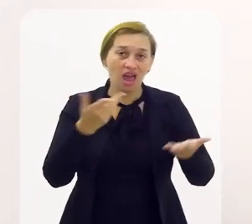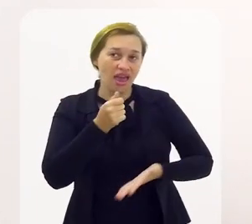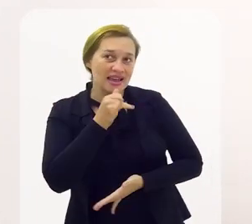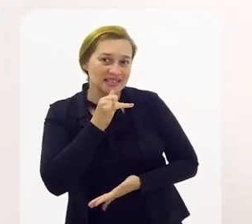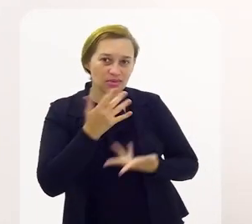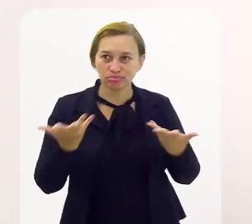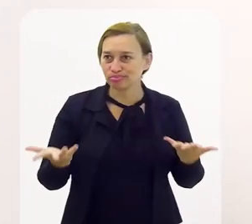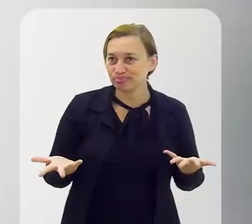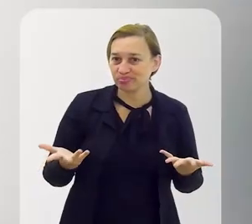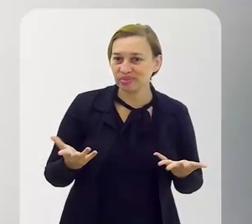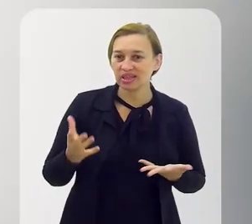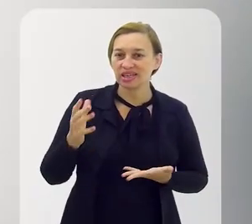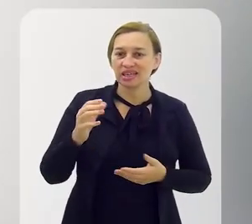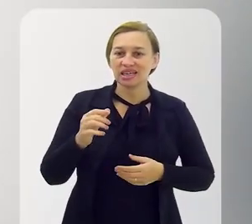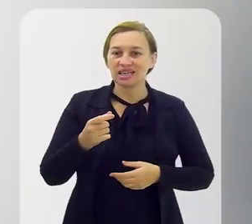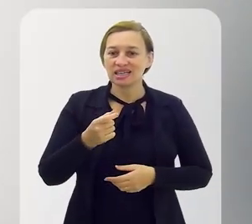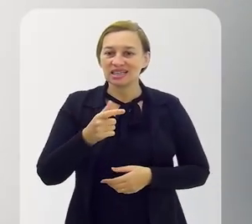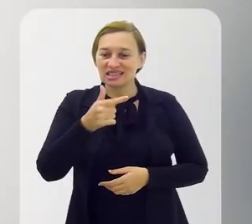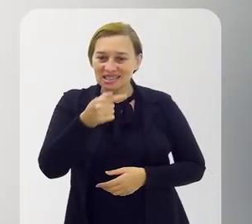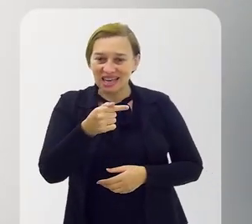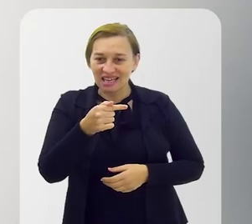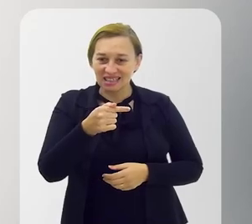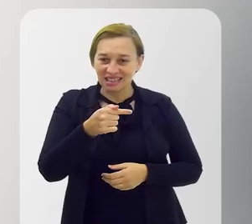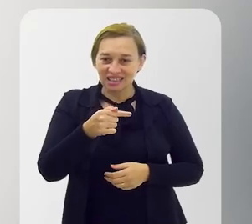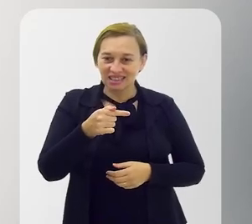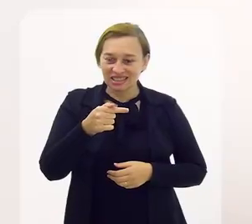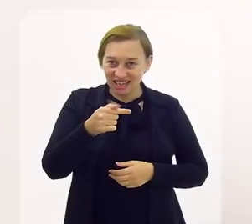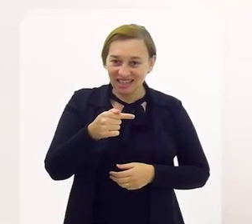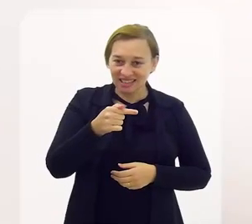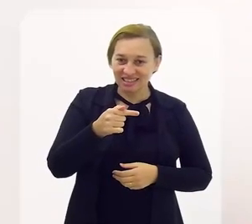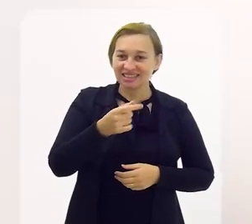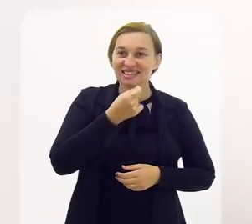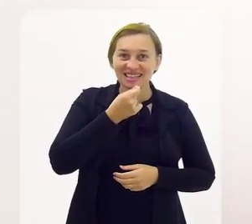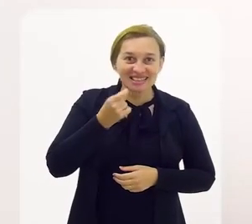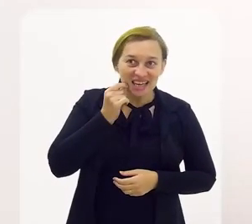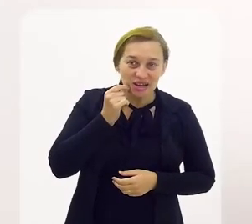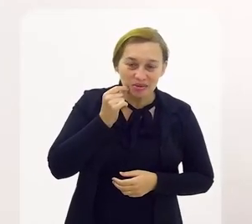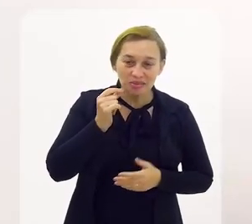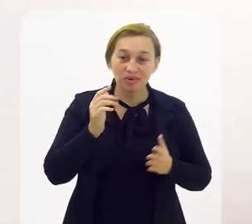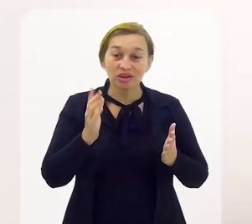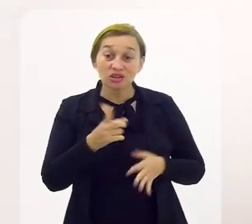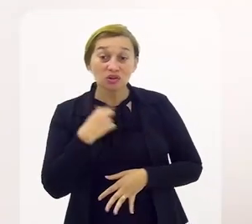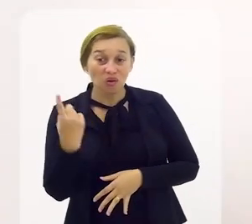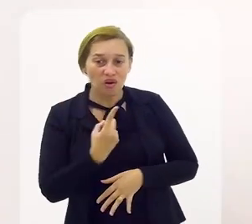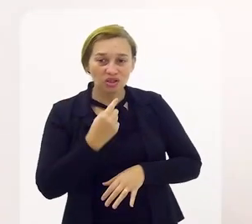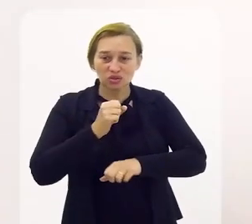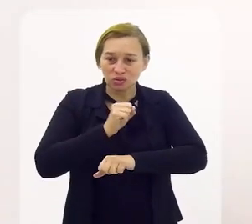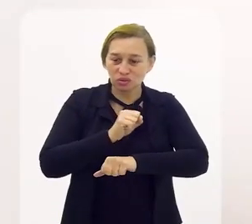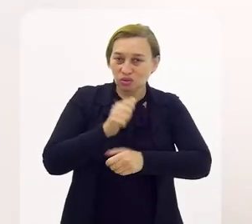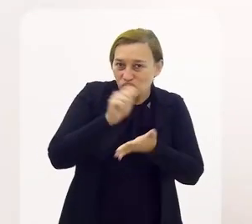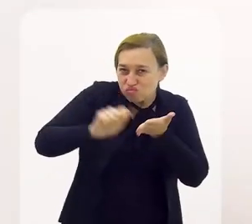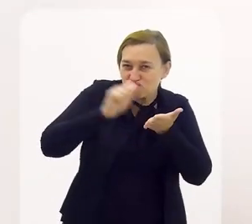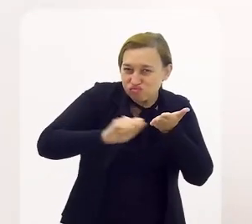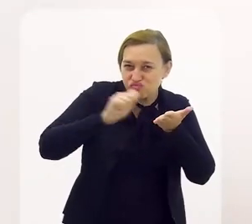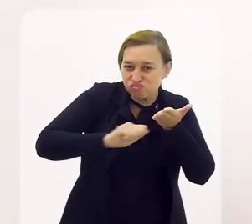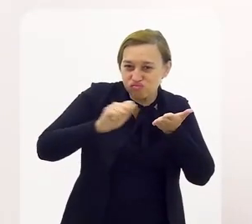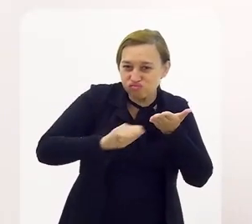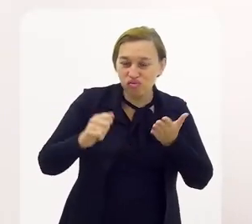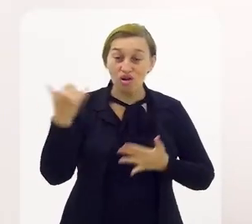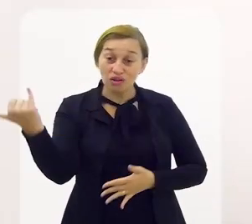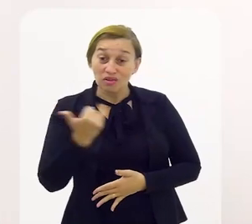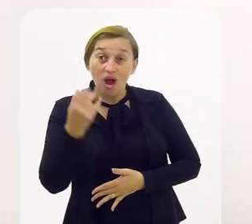Por exemplo, 7 de setembro Éramos nós E agora você falando me recordou isso